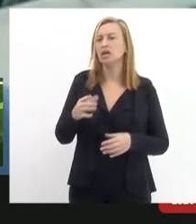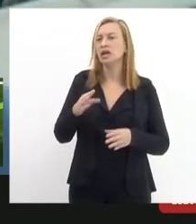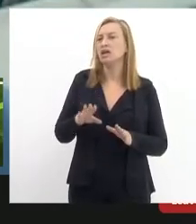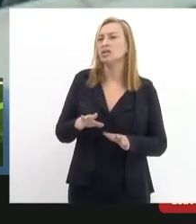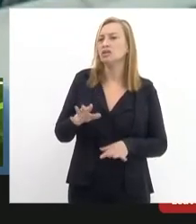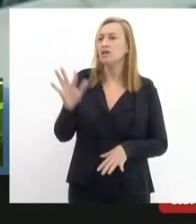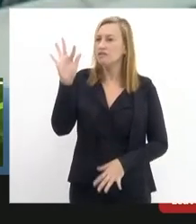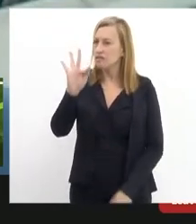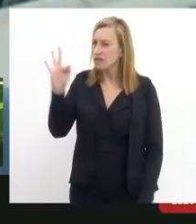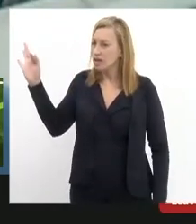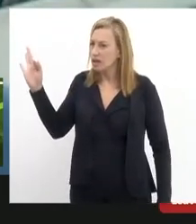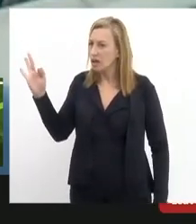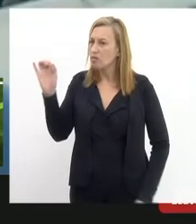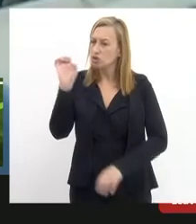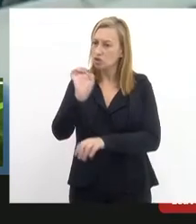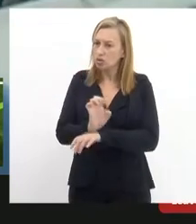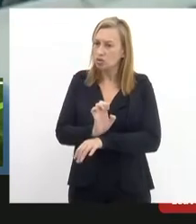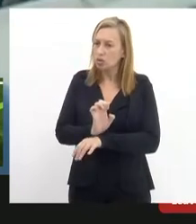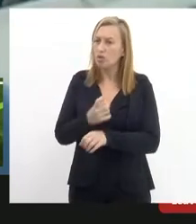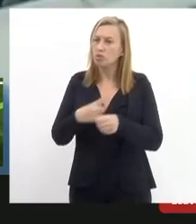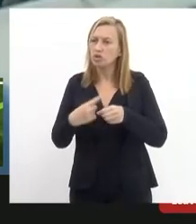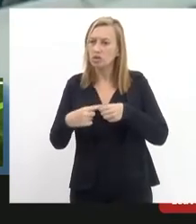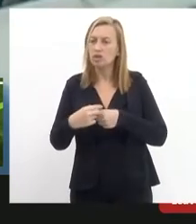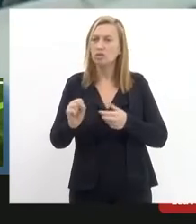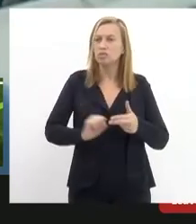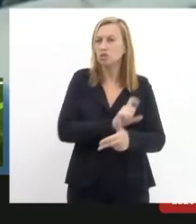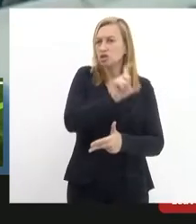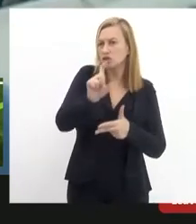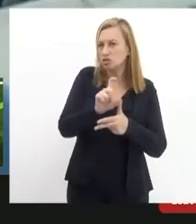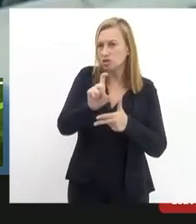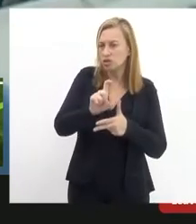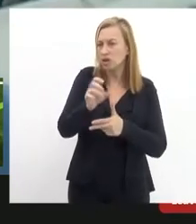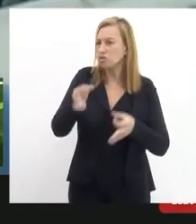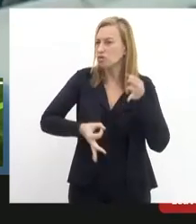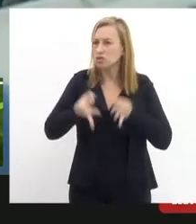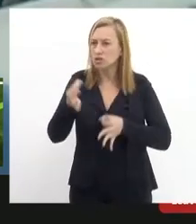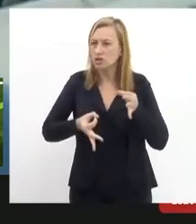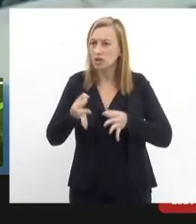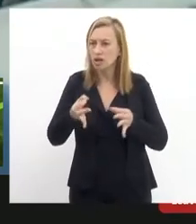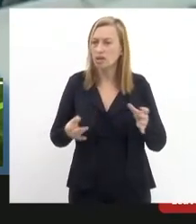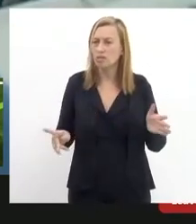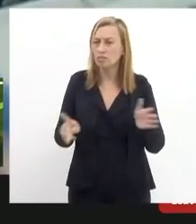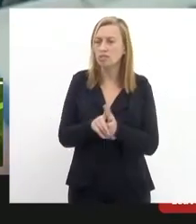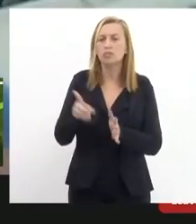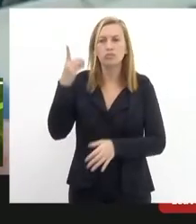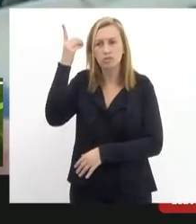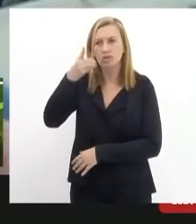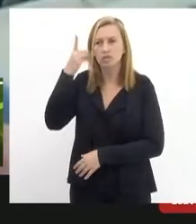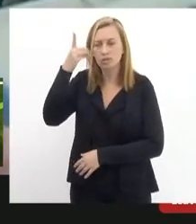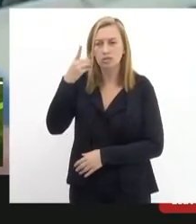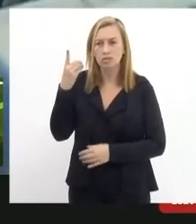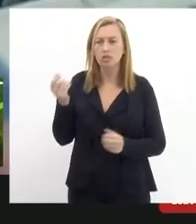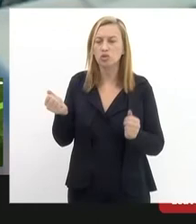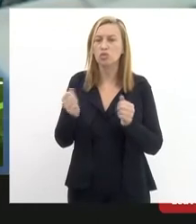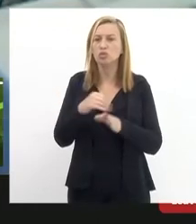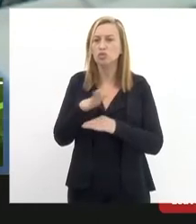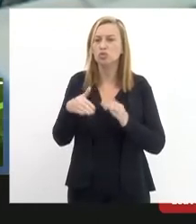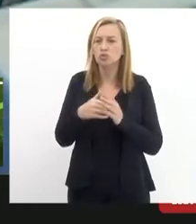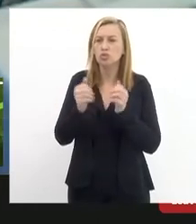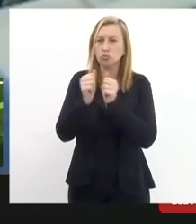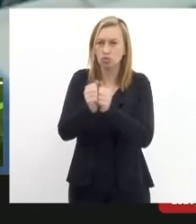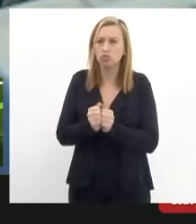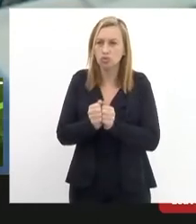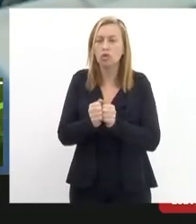municipal do executivo do judiciário e do parlamento a gente espera que